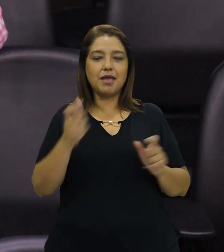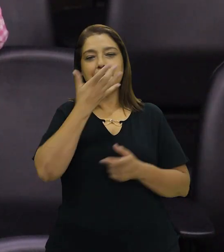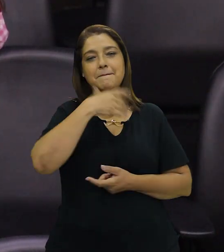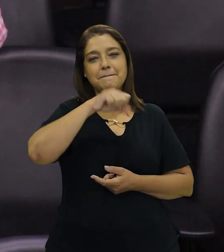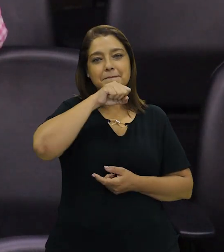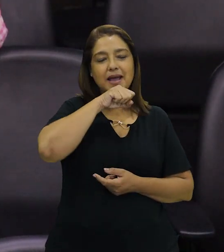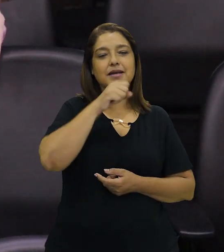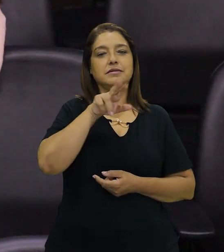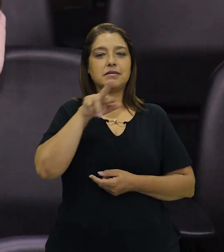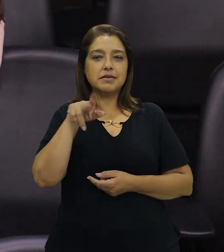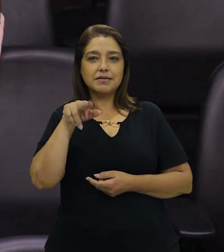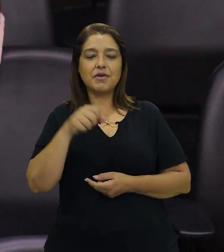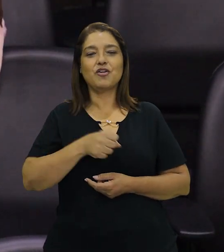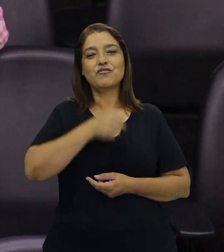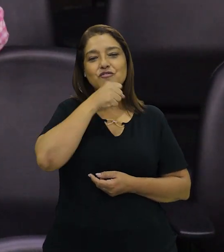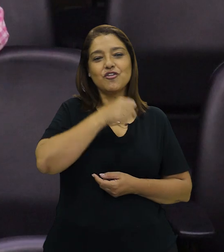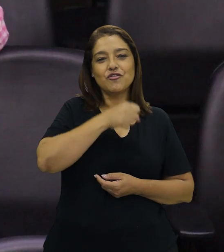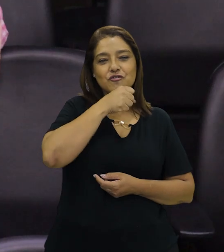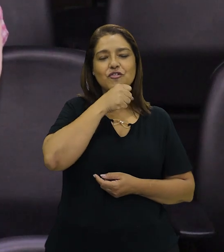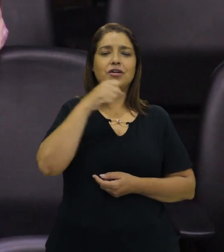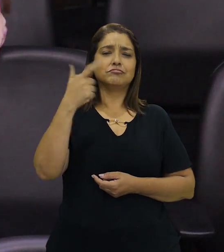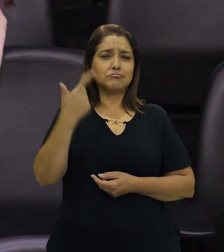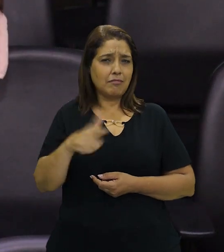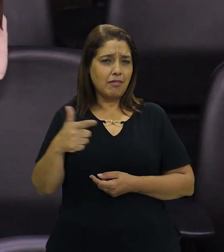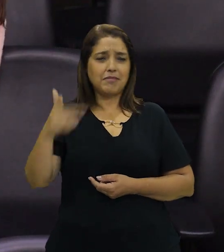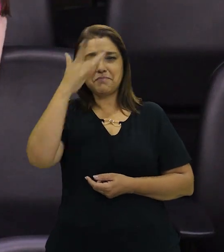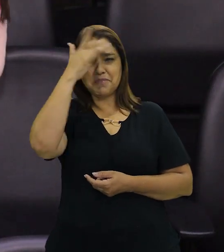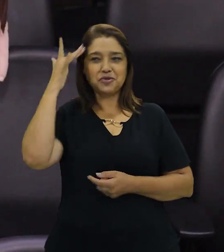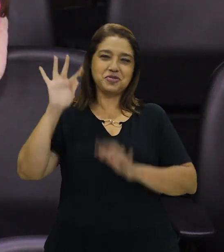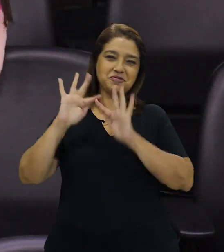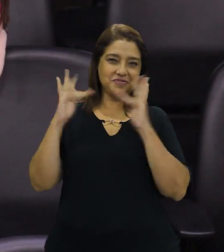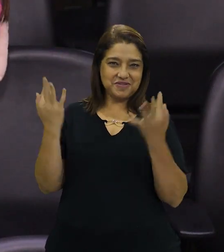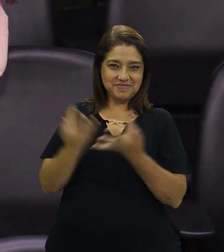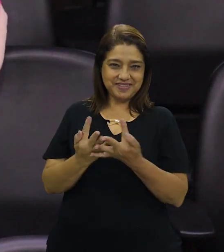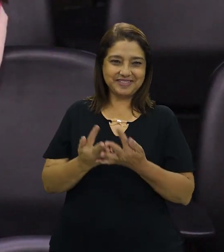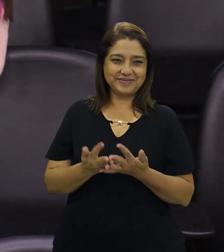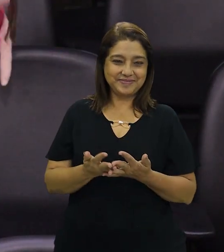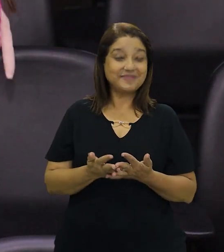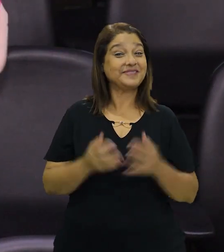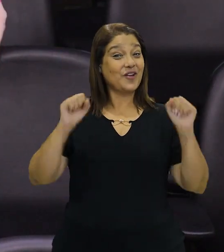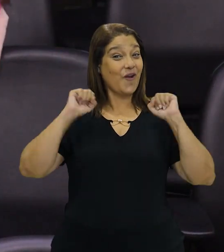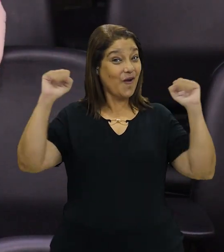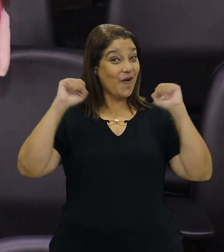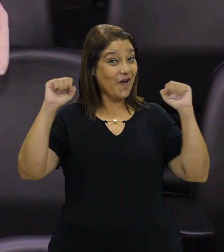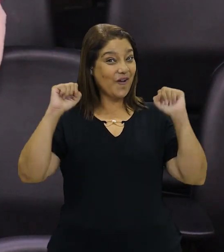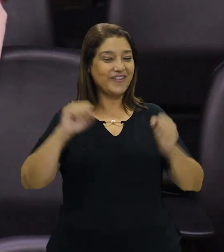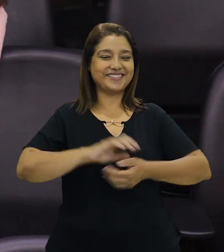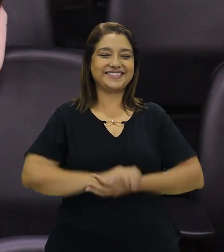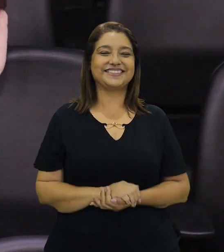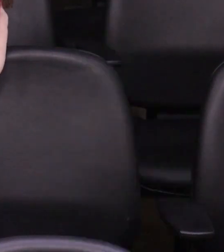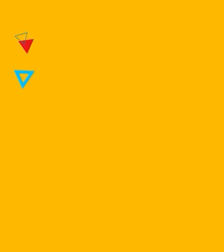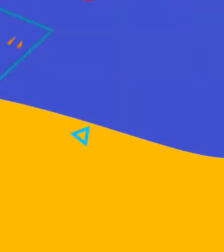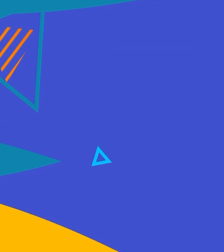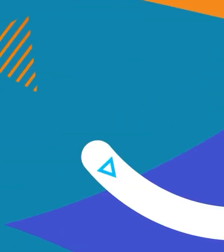nossos pais, irmãos, avós e muitos outros parentes, né? Oba!